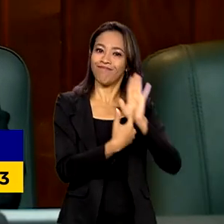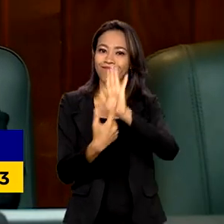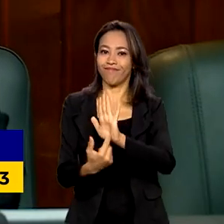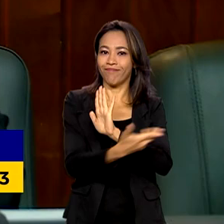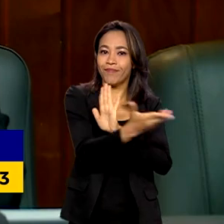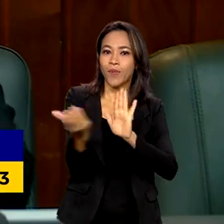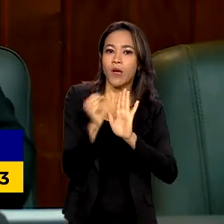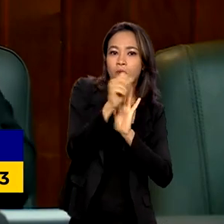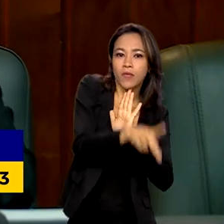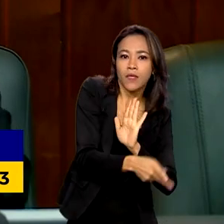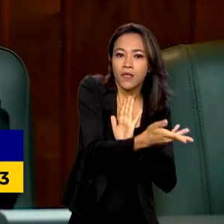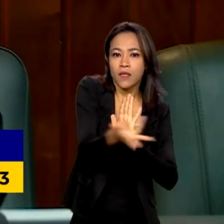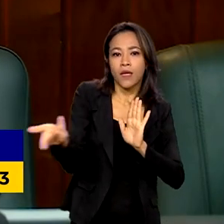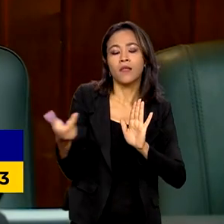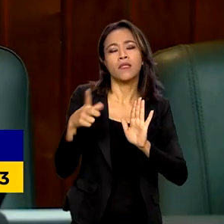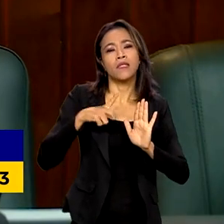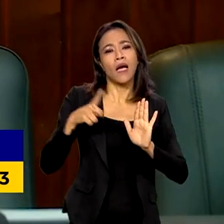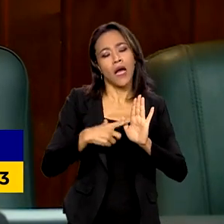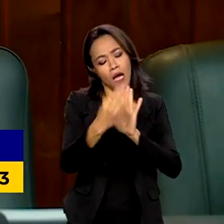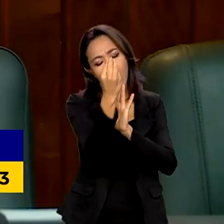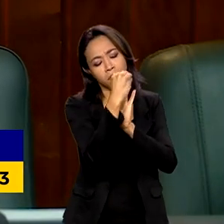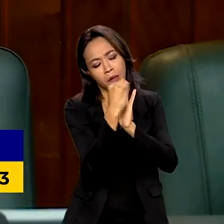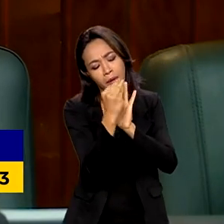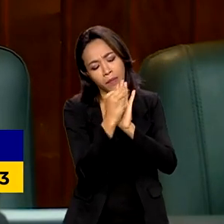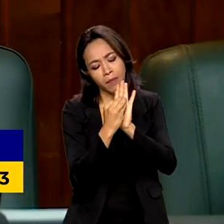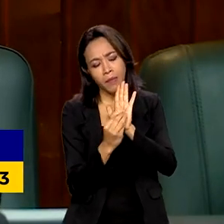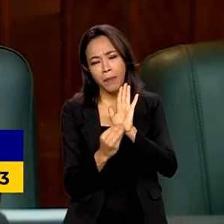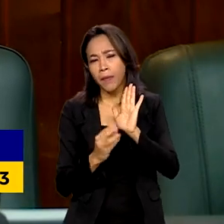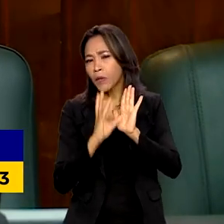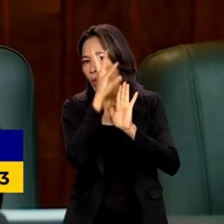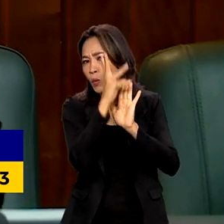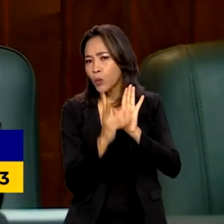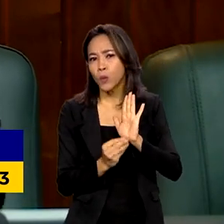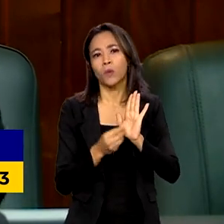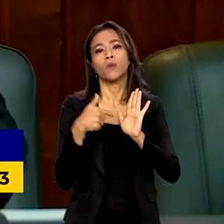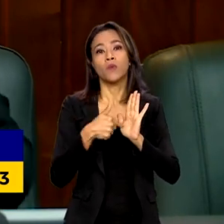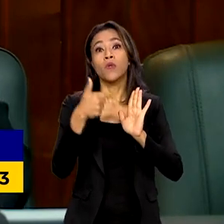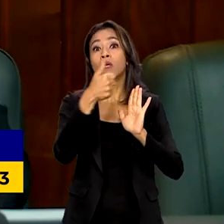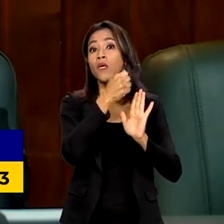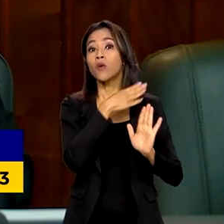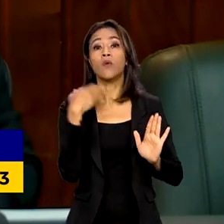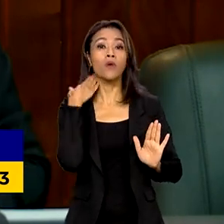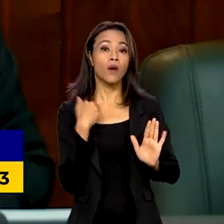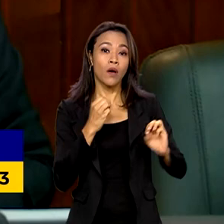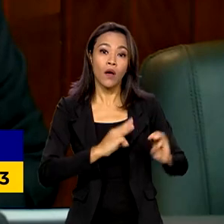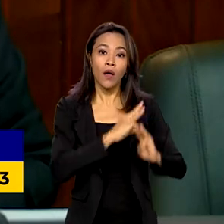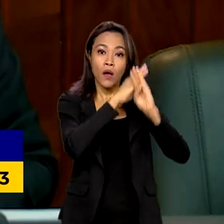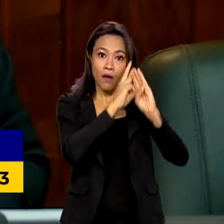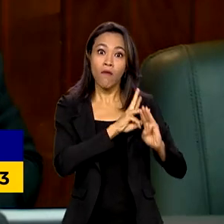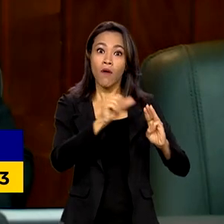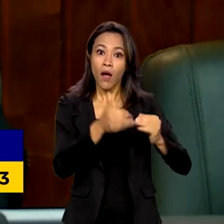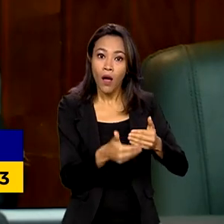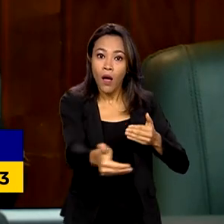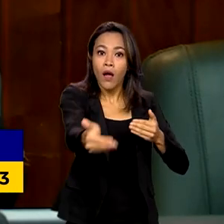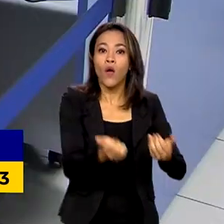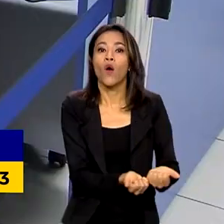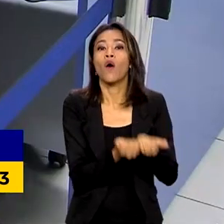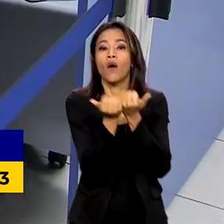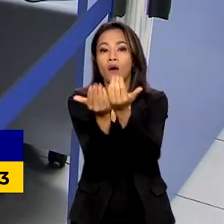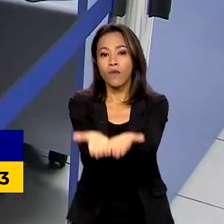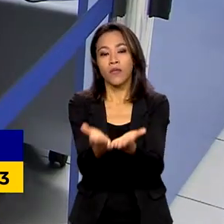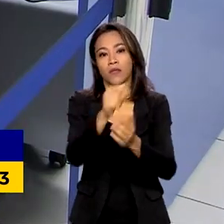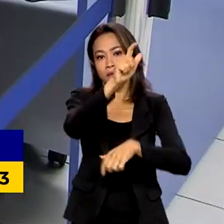está descrito todos os benefícios que a Caixa oferece para os aposentados.